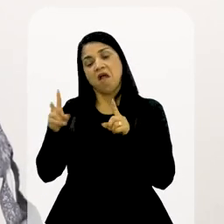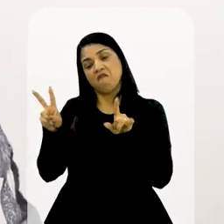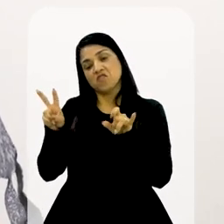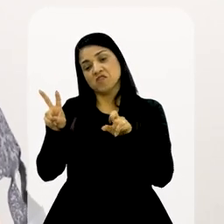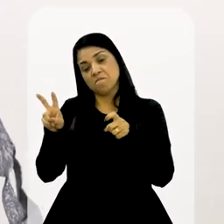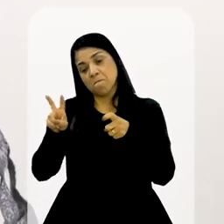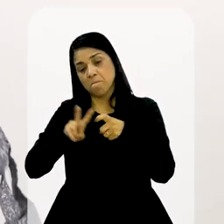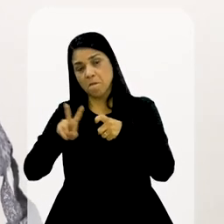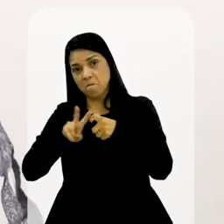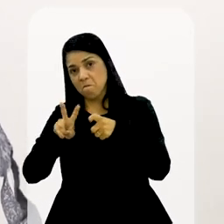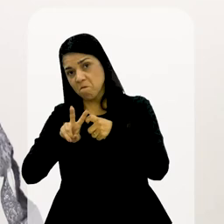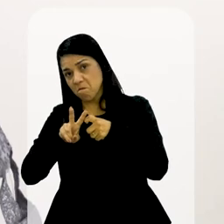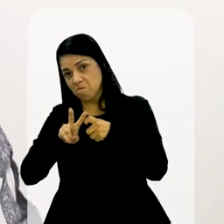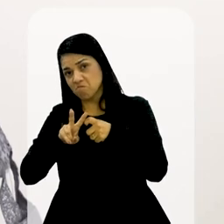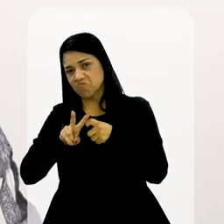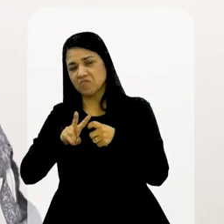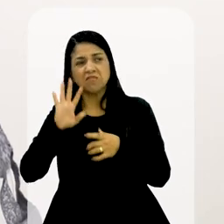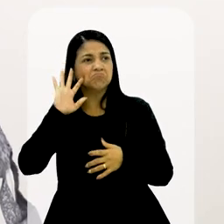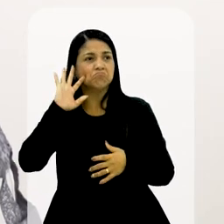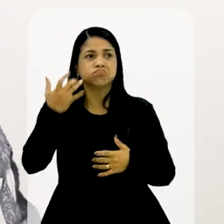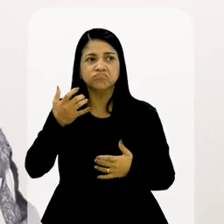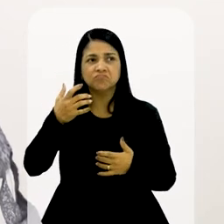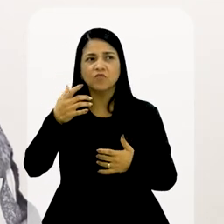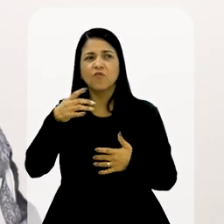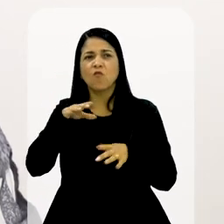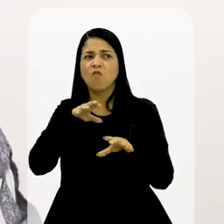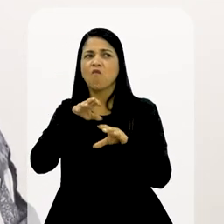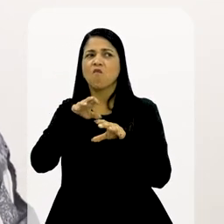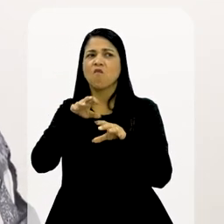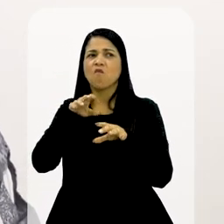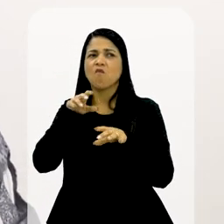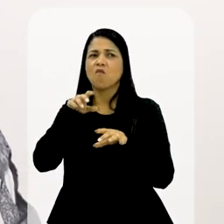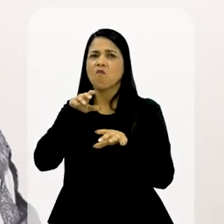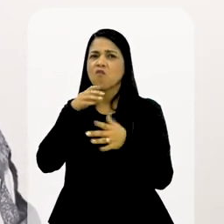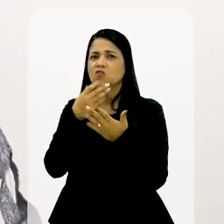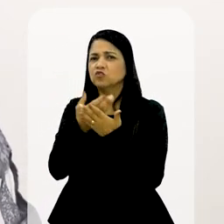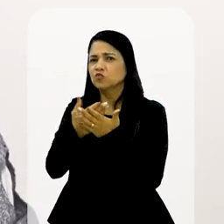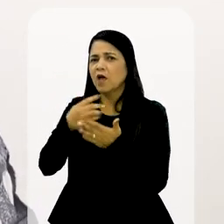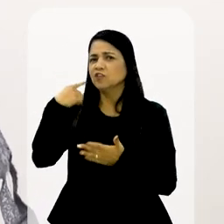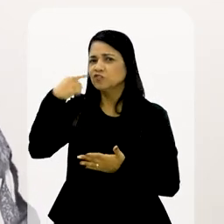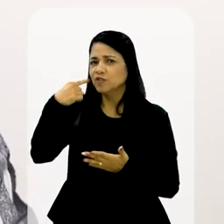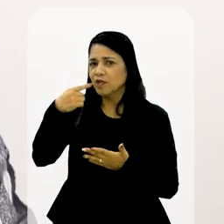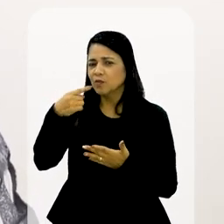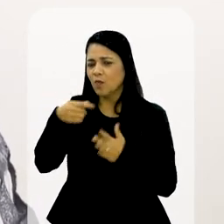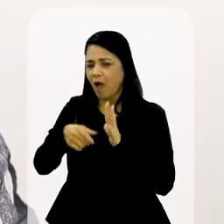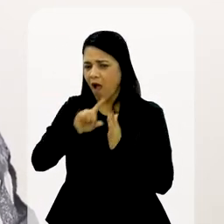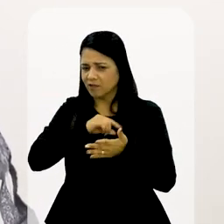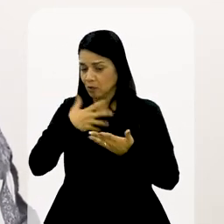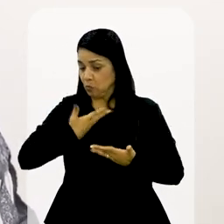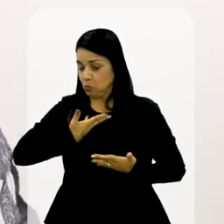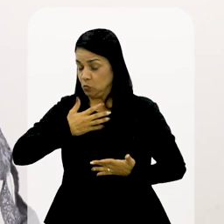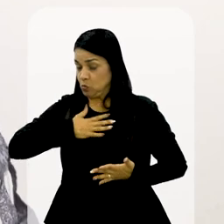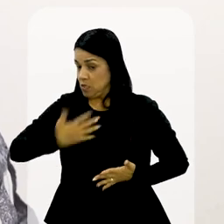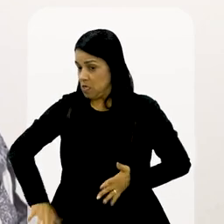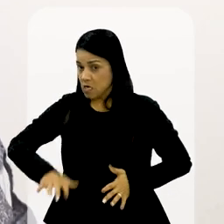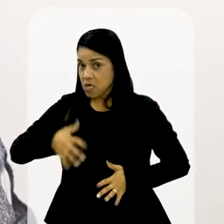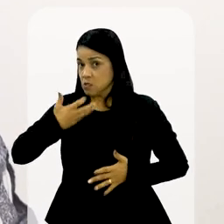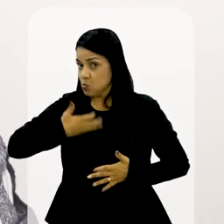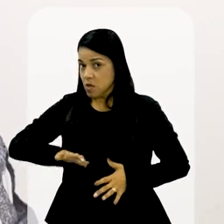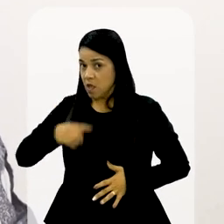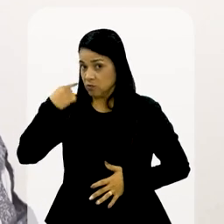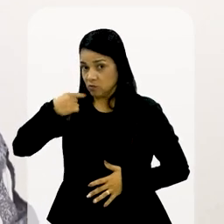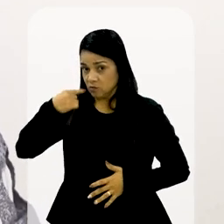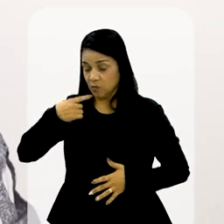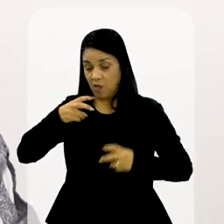Aí, disse que ia ser veterinária. um dia, do nada, ela disse assim, não, acho que eu vou fazer direito. Porque antes ela dizia que não queria fazer direito, porque não